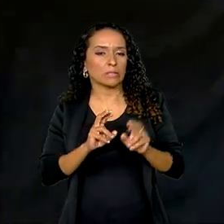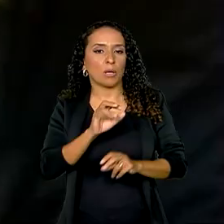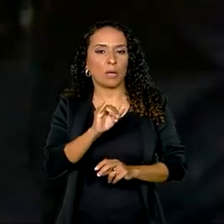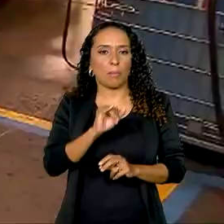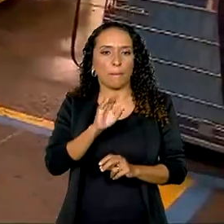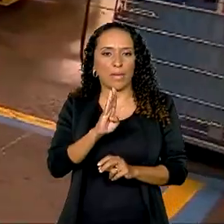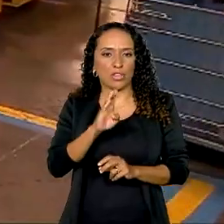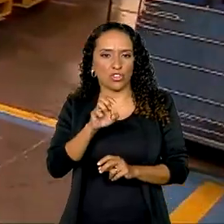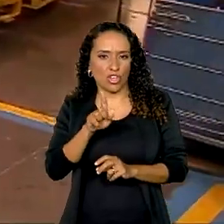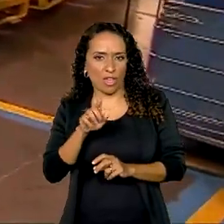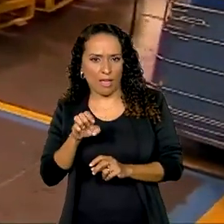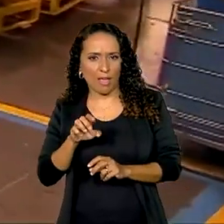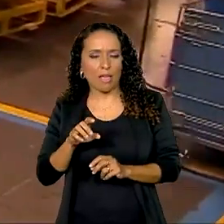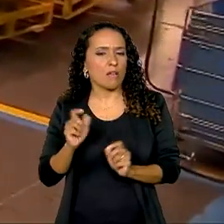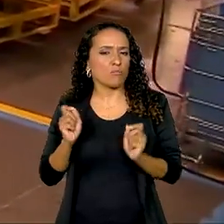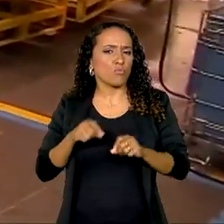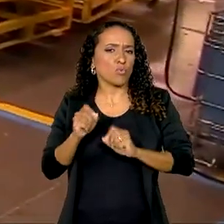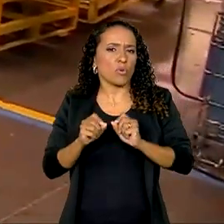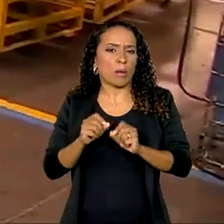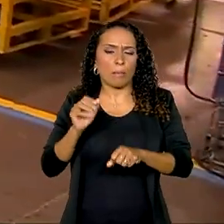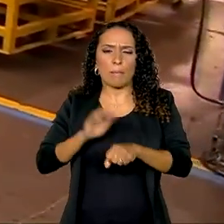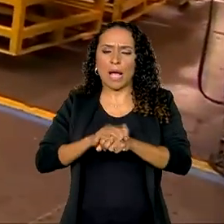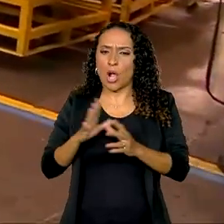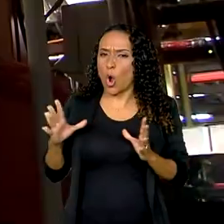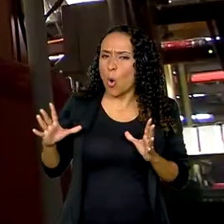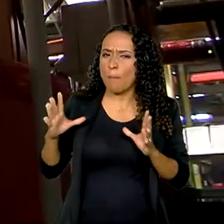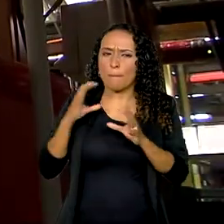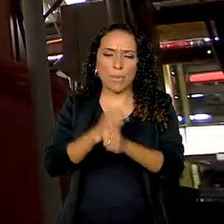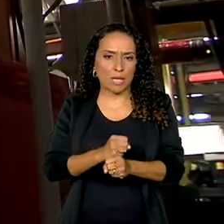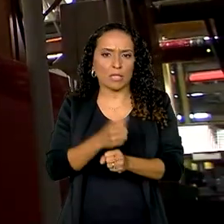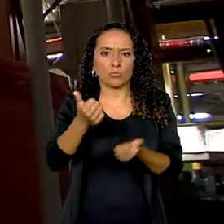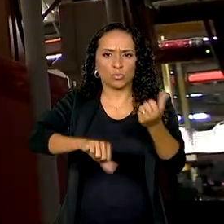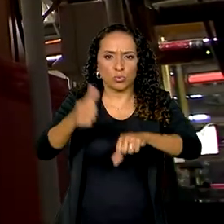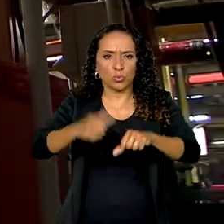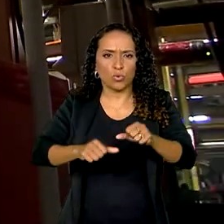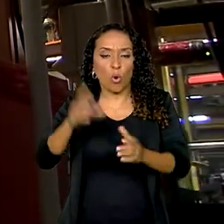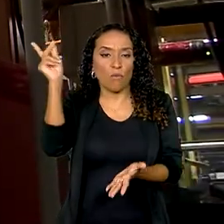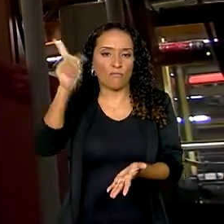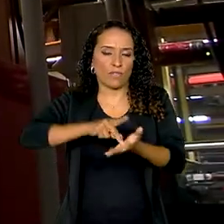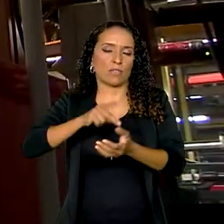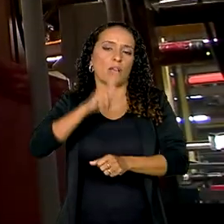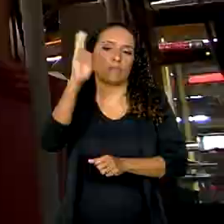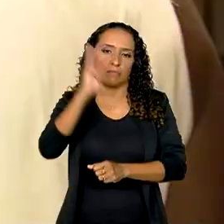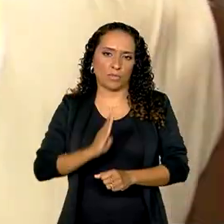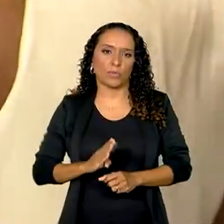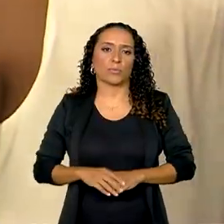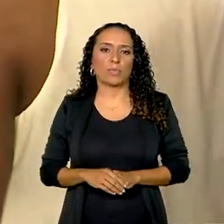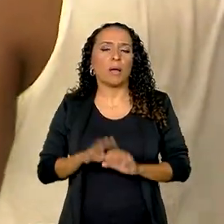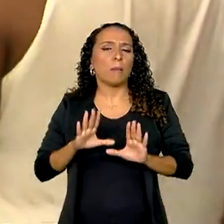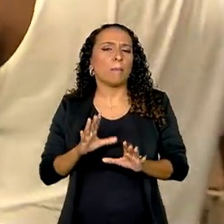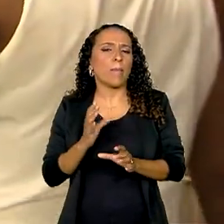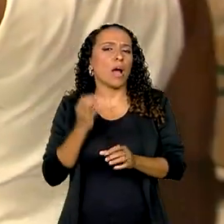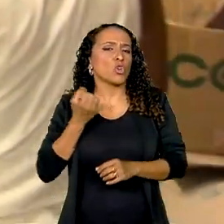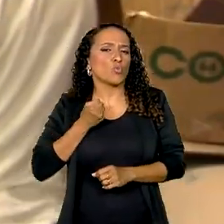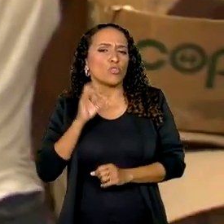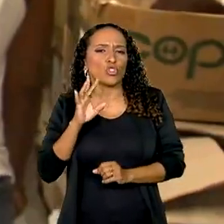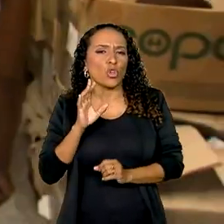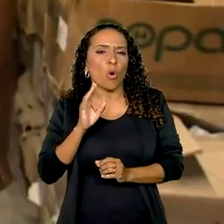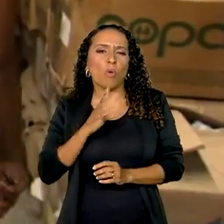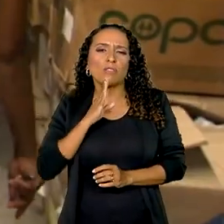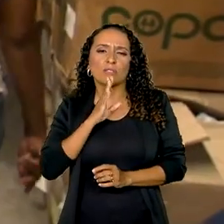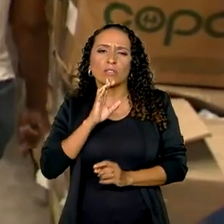estimativa do IBGE é considerada mais completa e avaliada como a oficial do país. Mas o número só vai ser